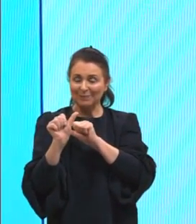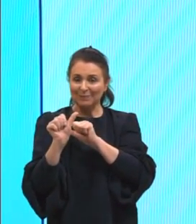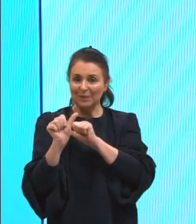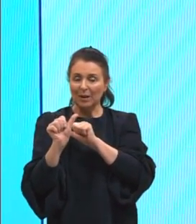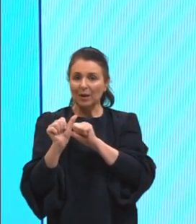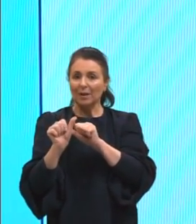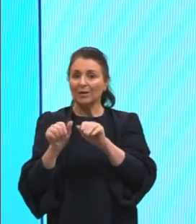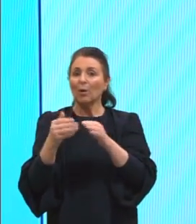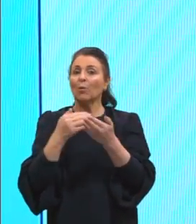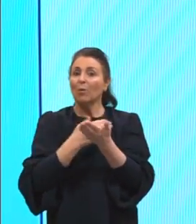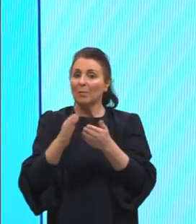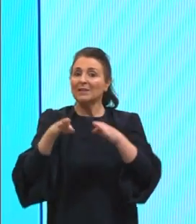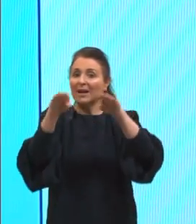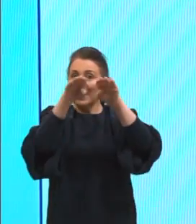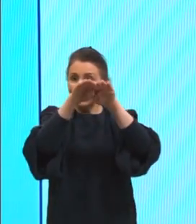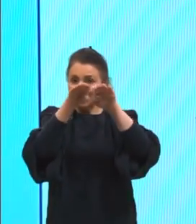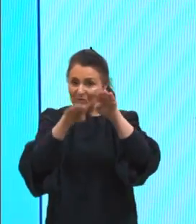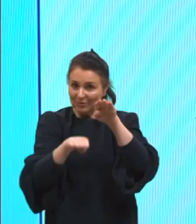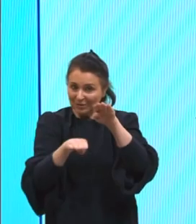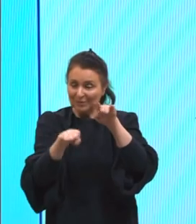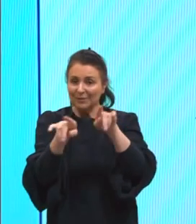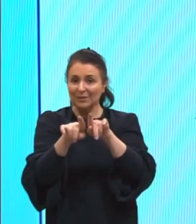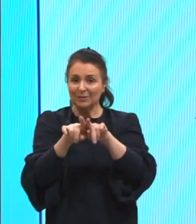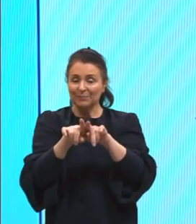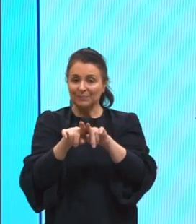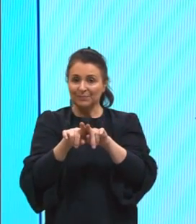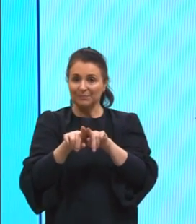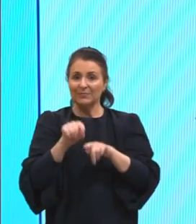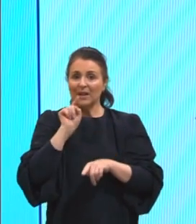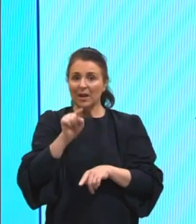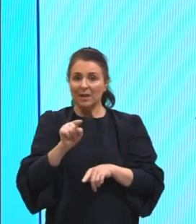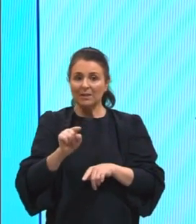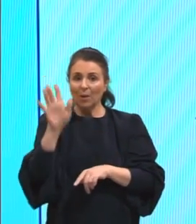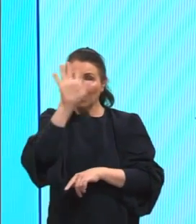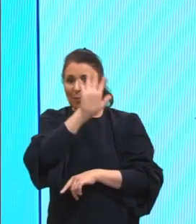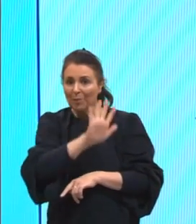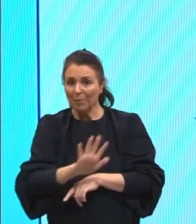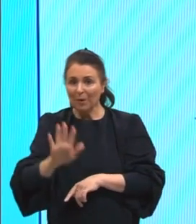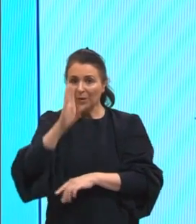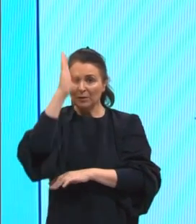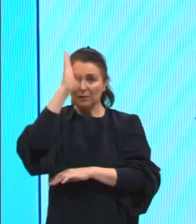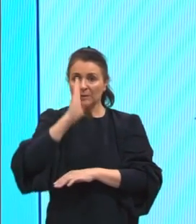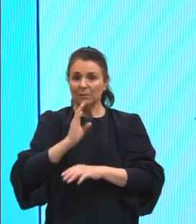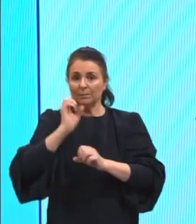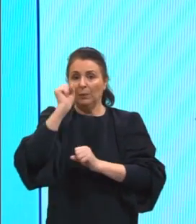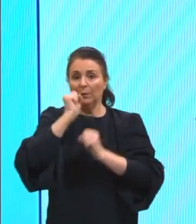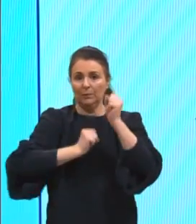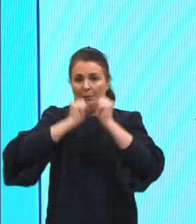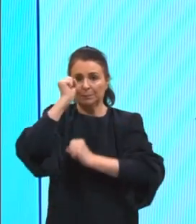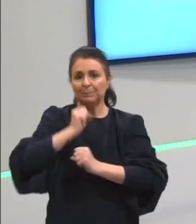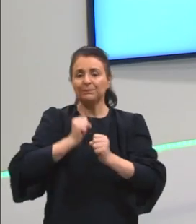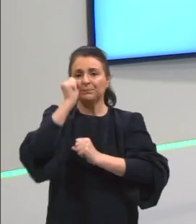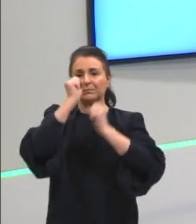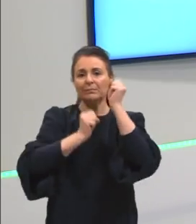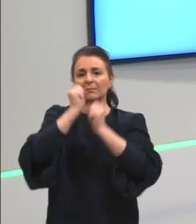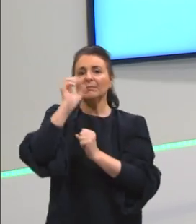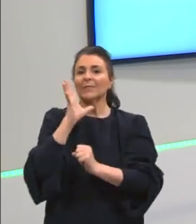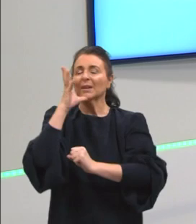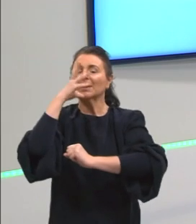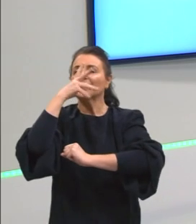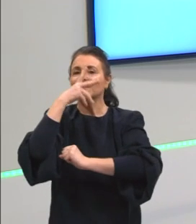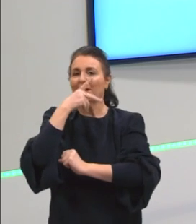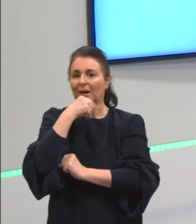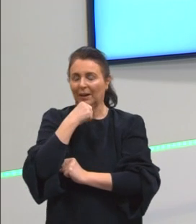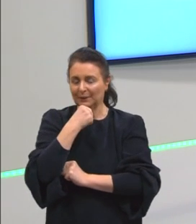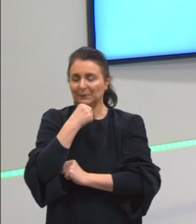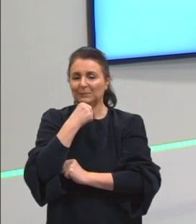de desigualdade, tá? Esse é o panorama brasileiro, né, com a industrialização tardia, né, que nós já vimos em relação a